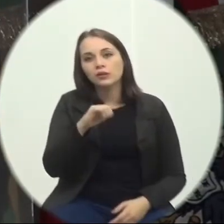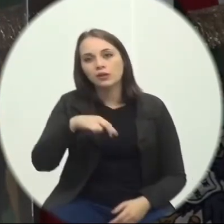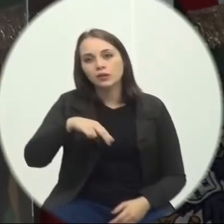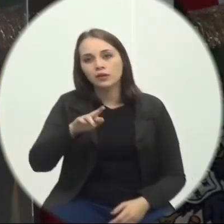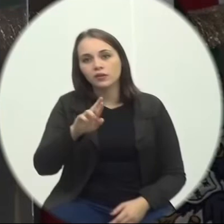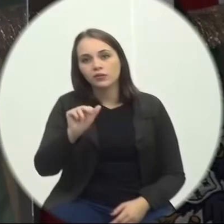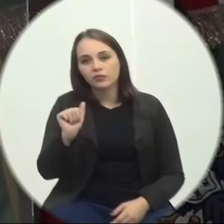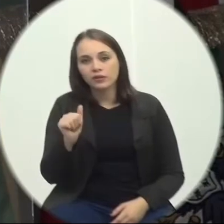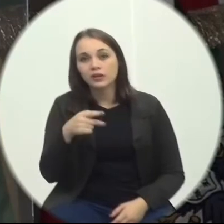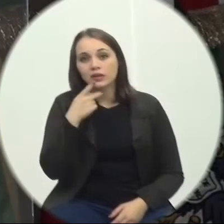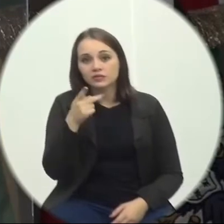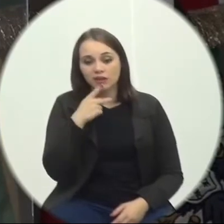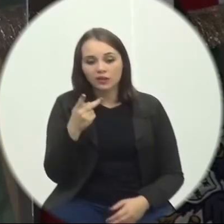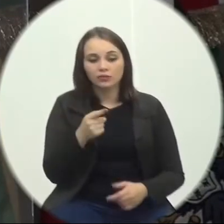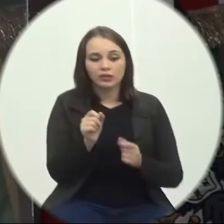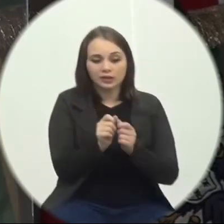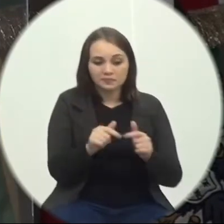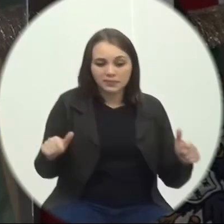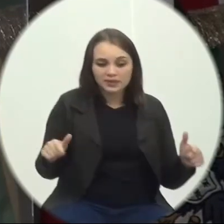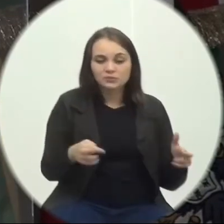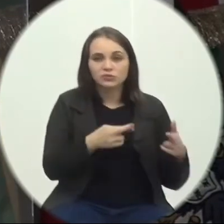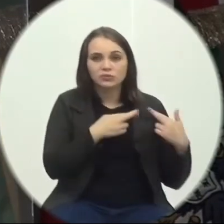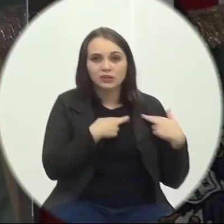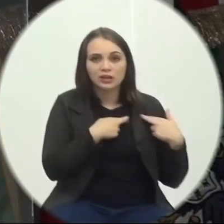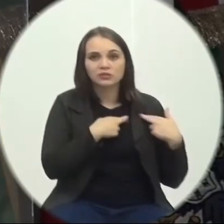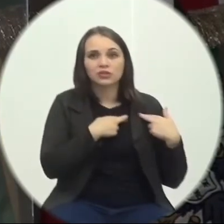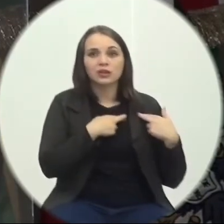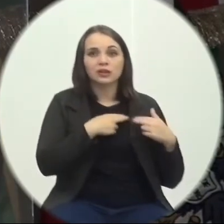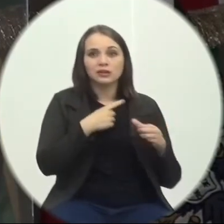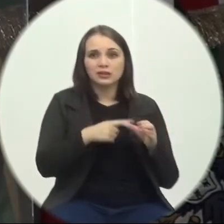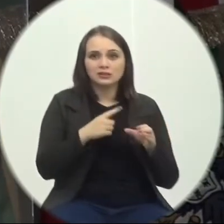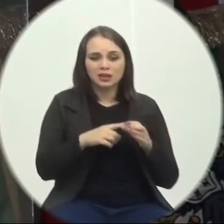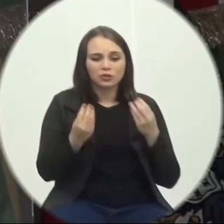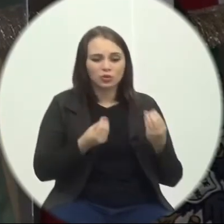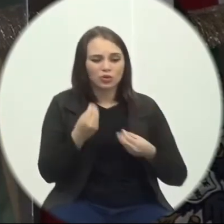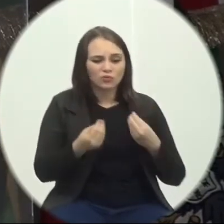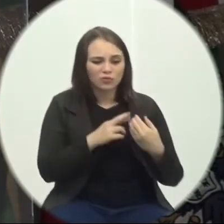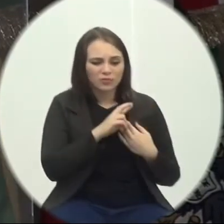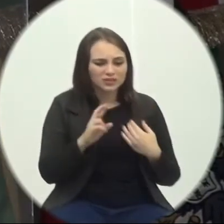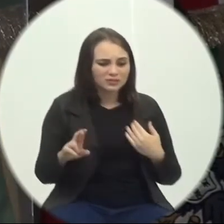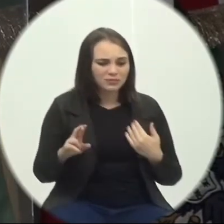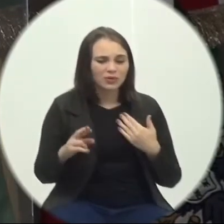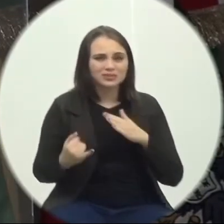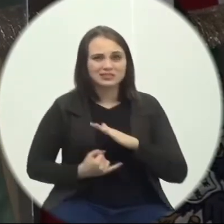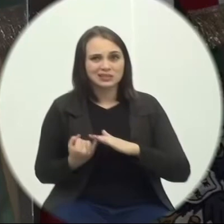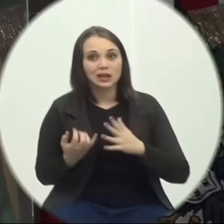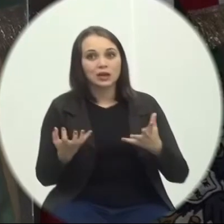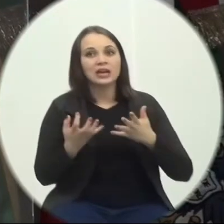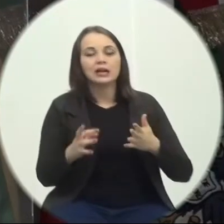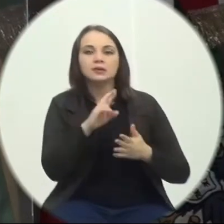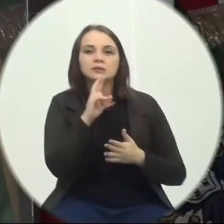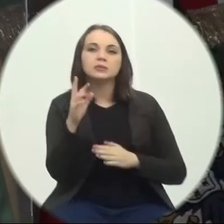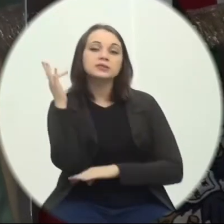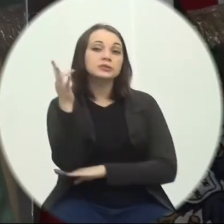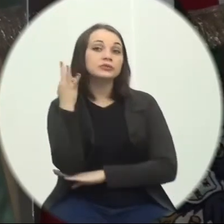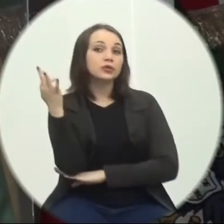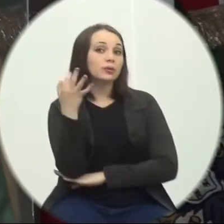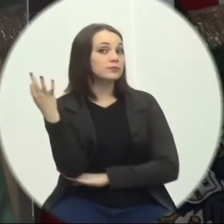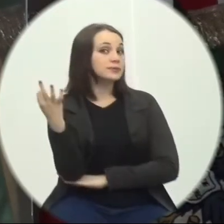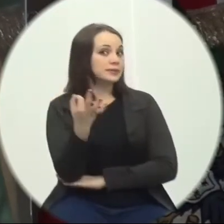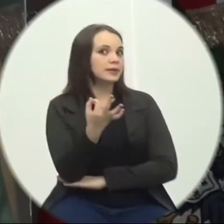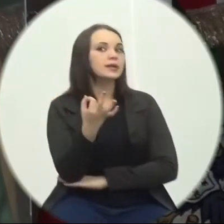a roçada É responsabilidade Do município Então Como foi Uma resposta Informal Eu gostaria De uma resposta Formal Por parte Da